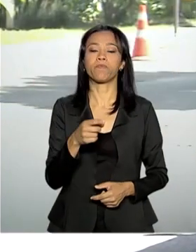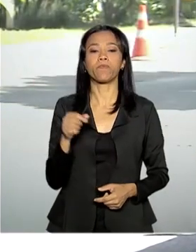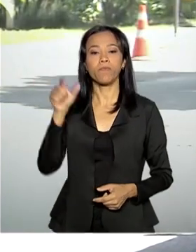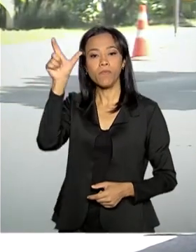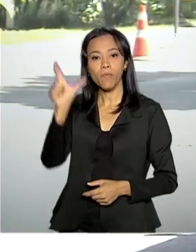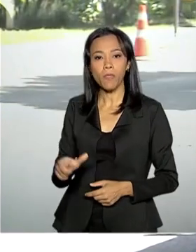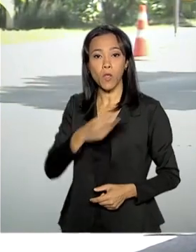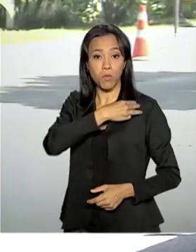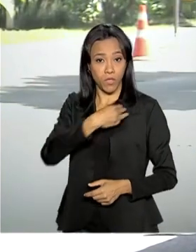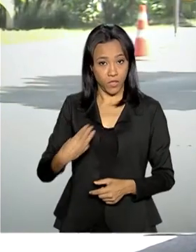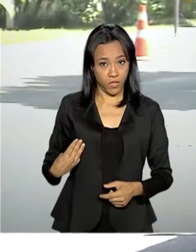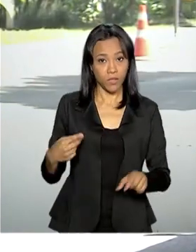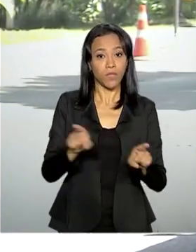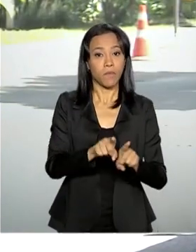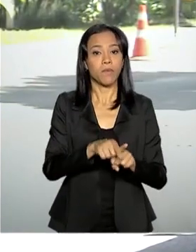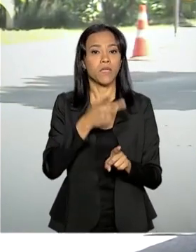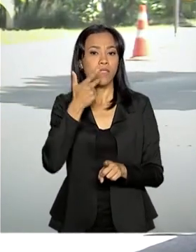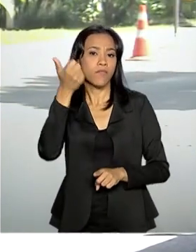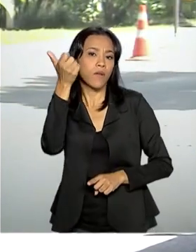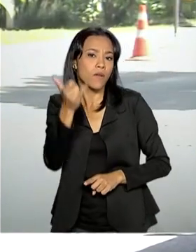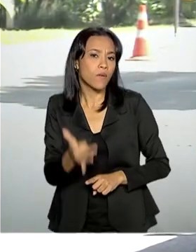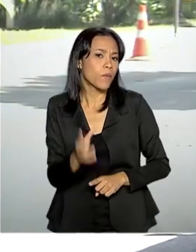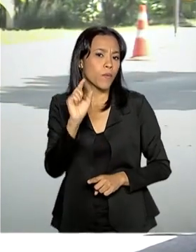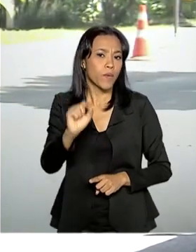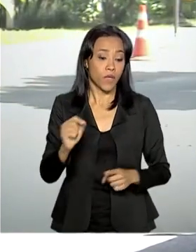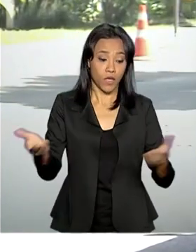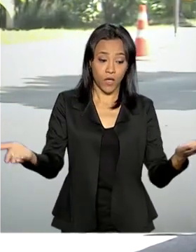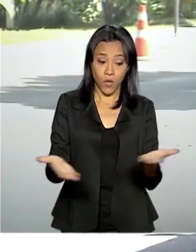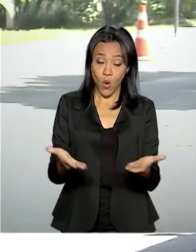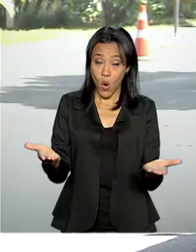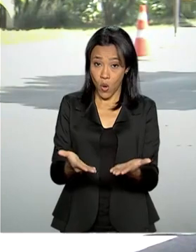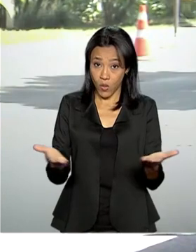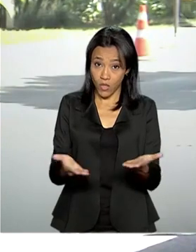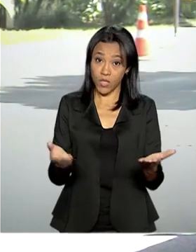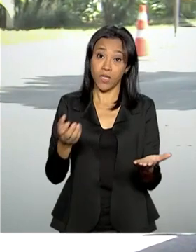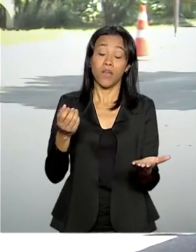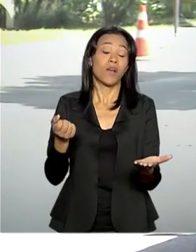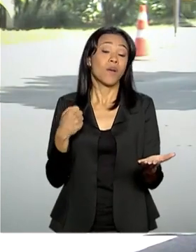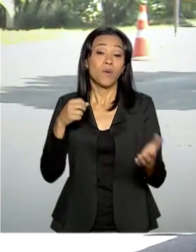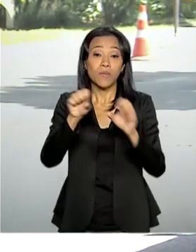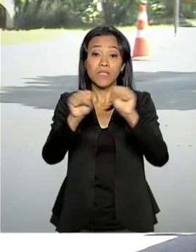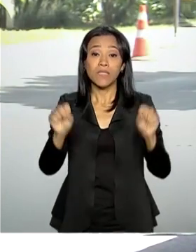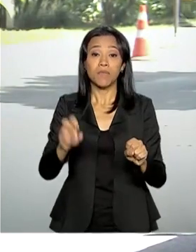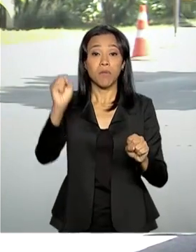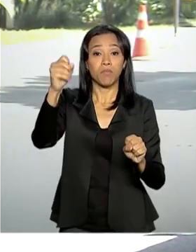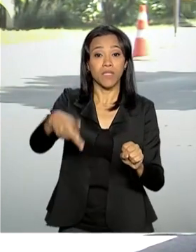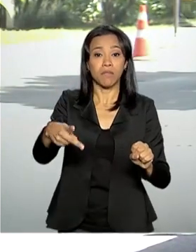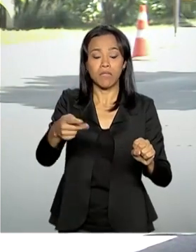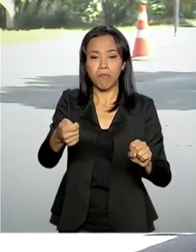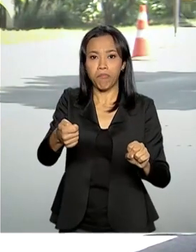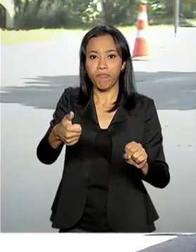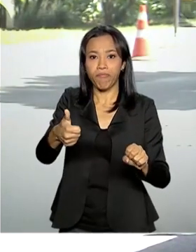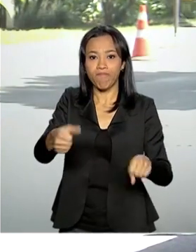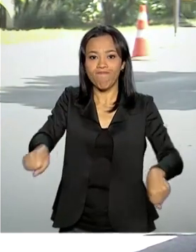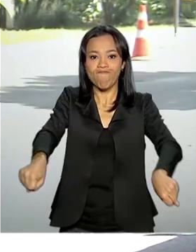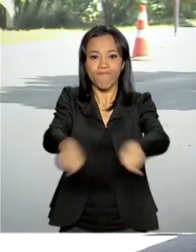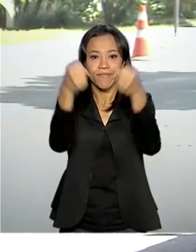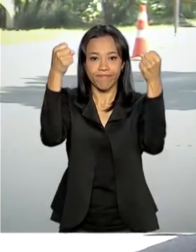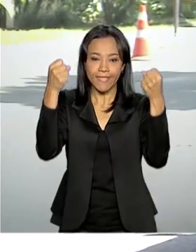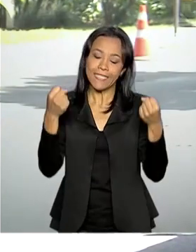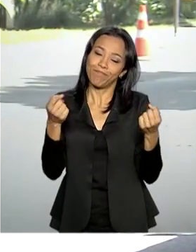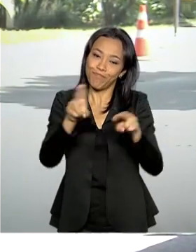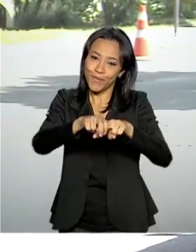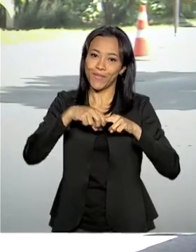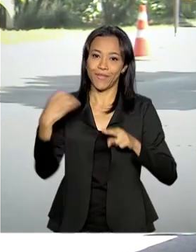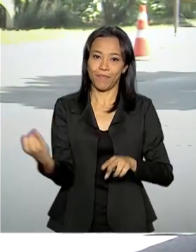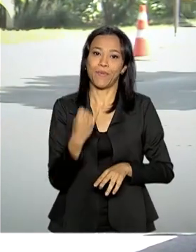afirmou também que a atual Previdência está à beira de um colapso financeiro. Daí ser tão importante realizar